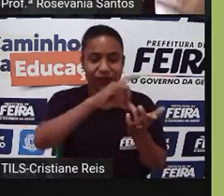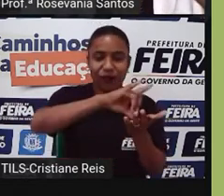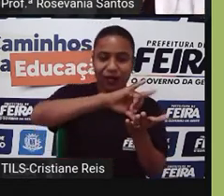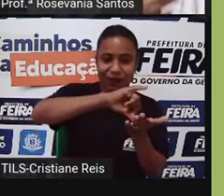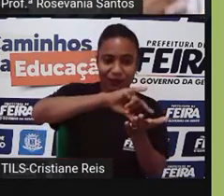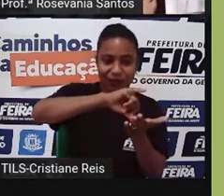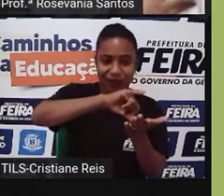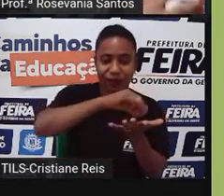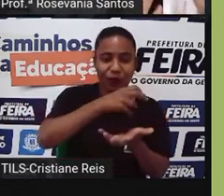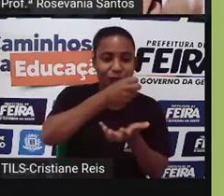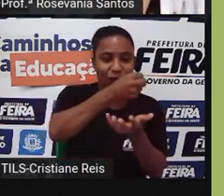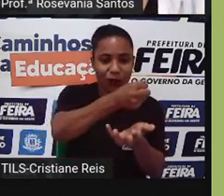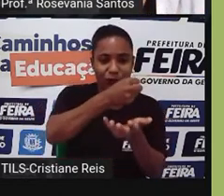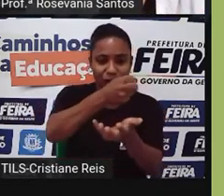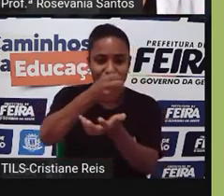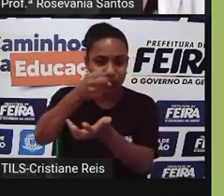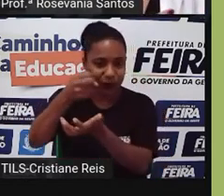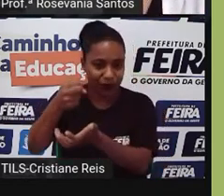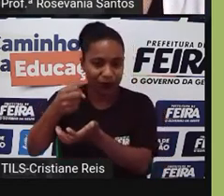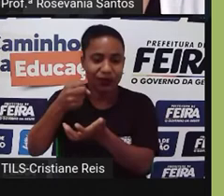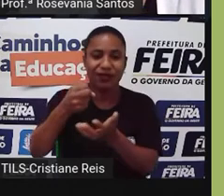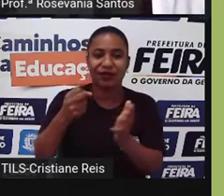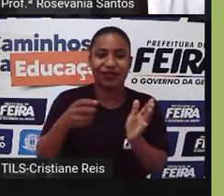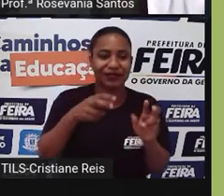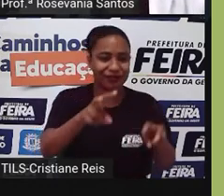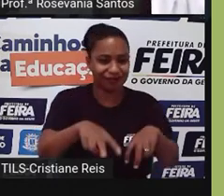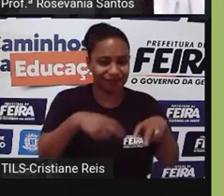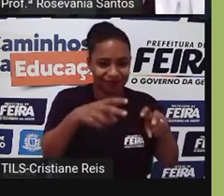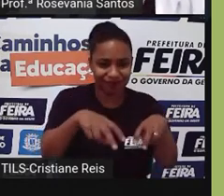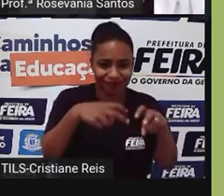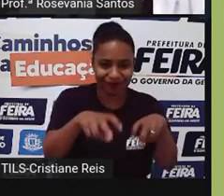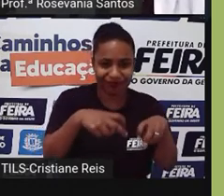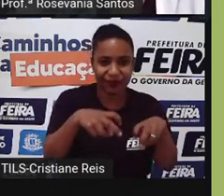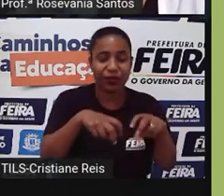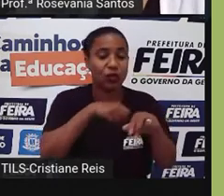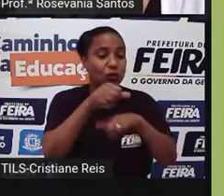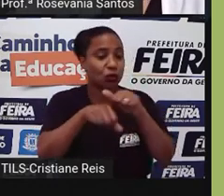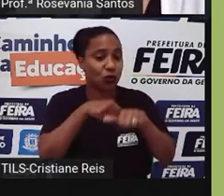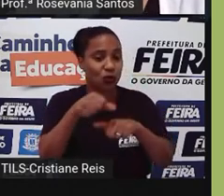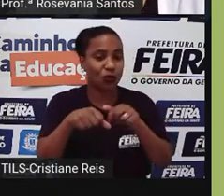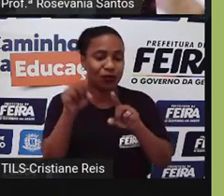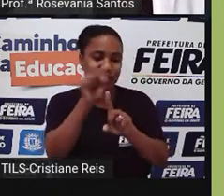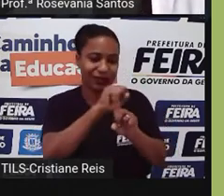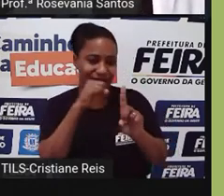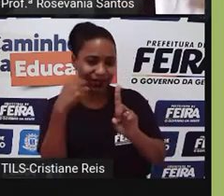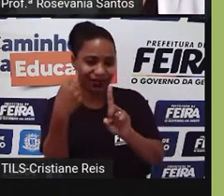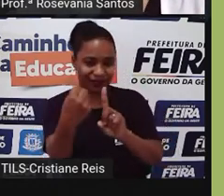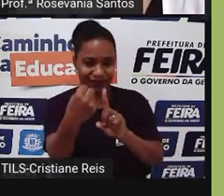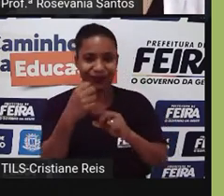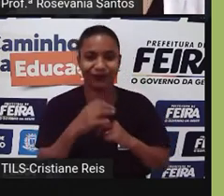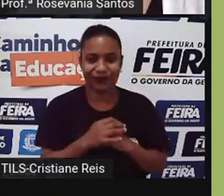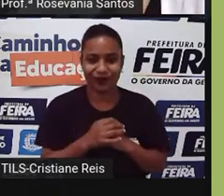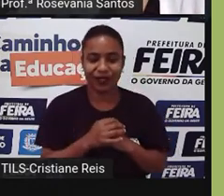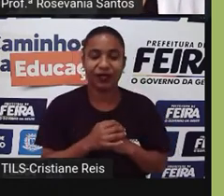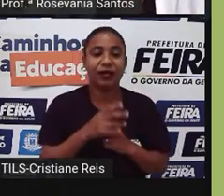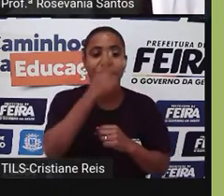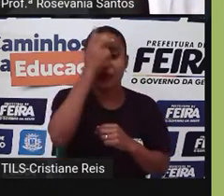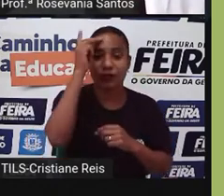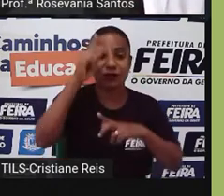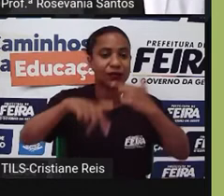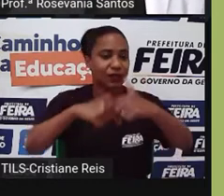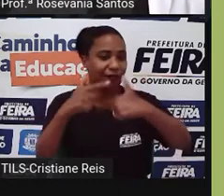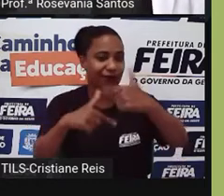tinha, mas voltado mesmo para as questões rurais, assim, se mora a entender. E essas pessoas que trabalhavam nas